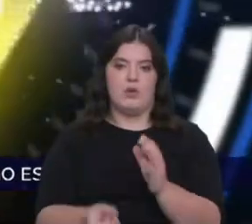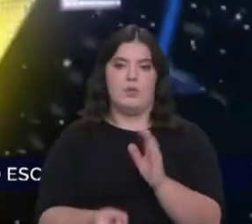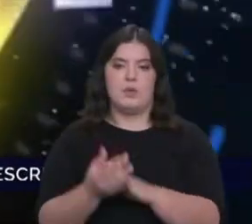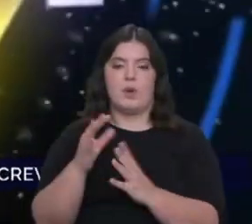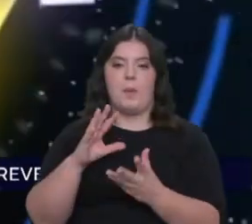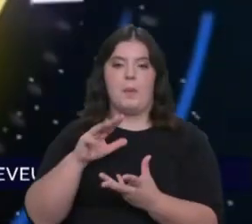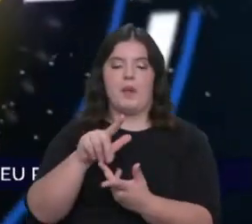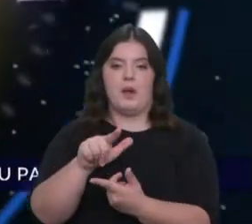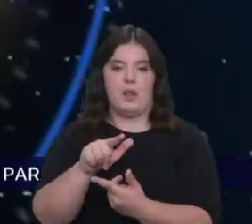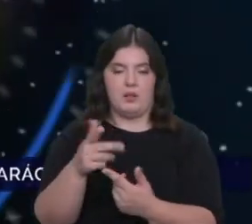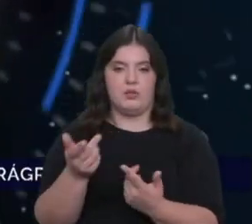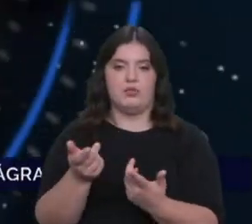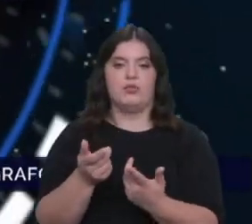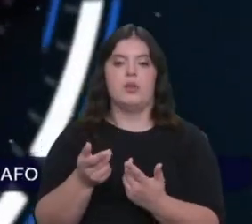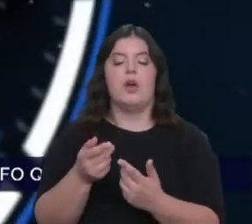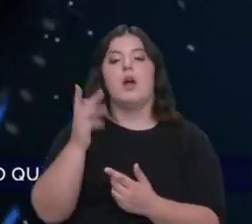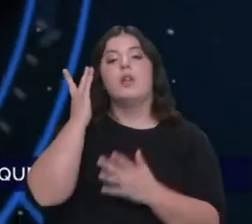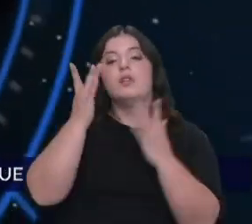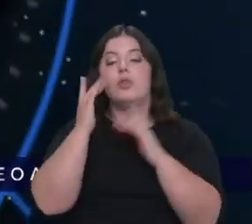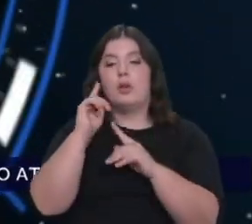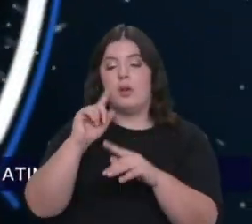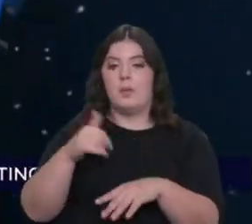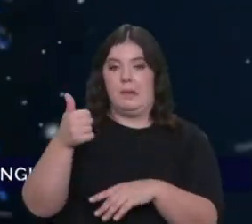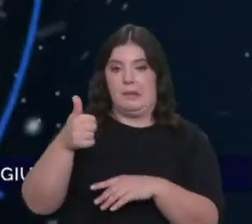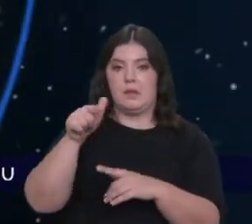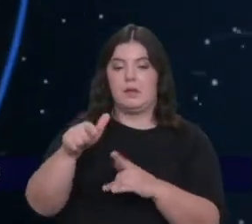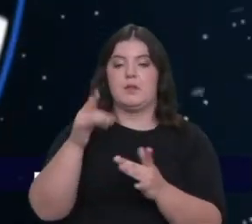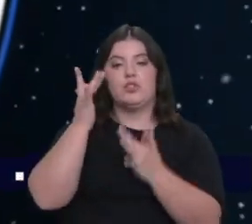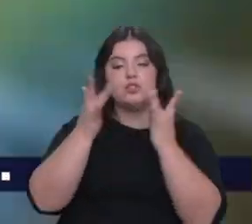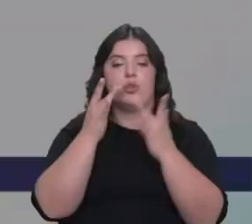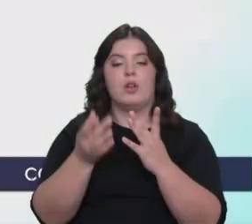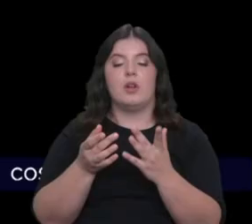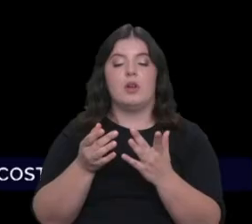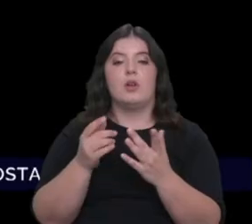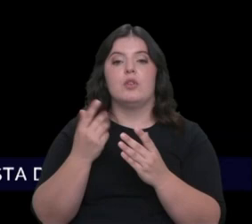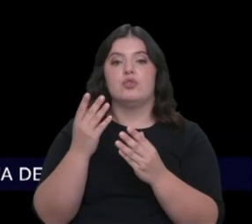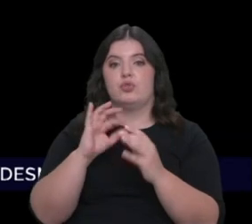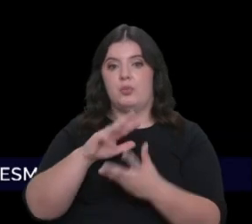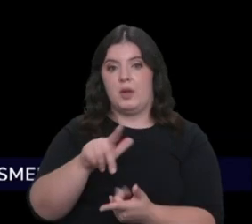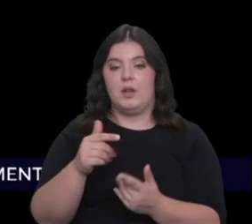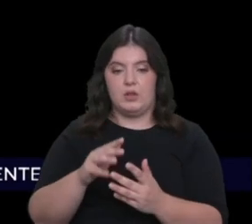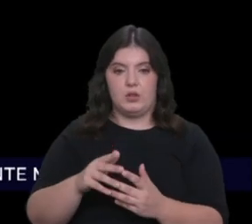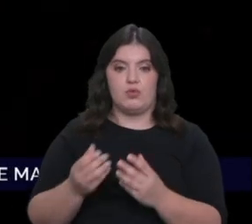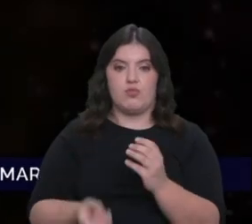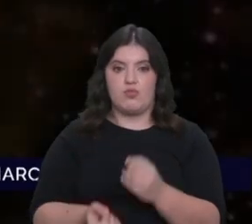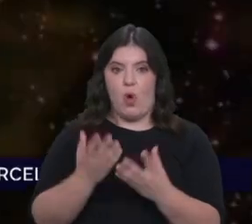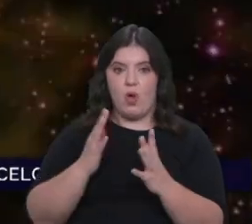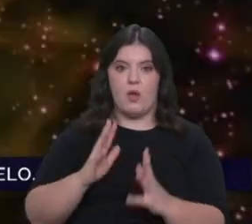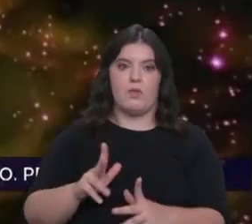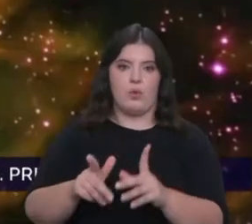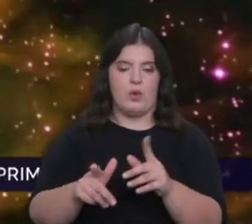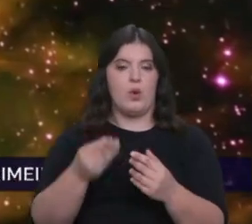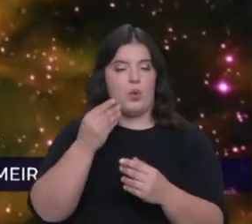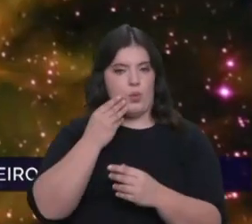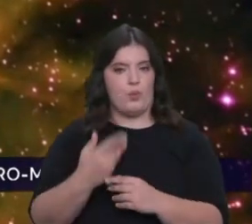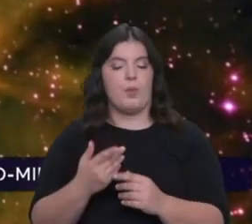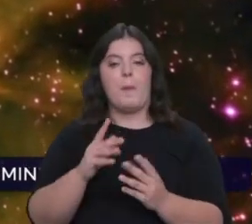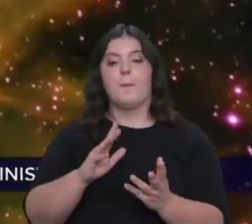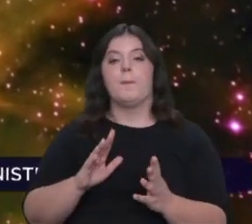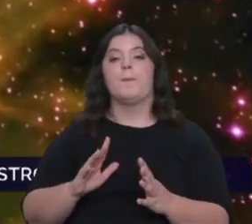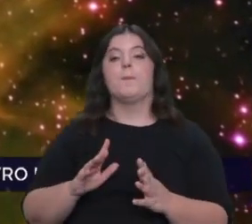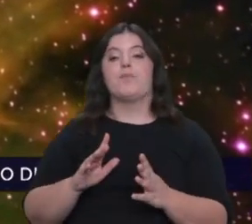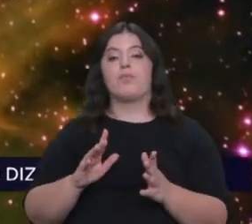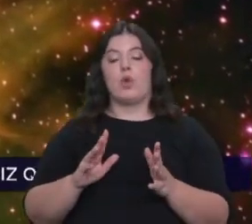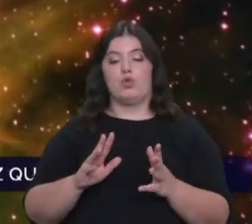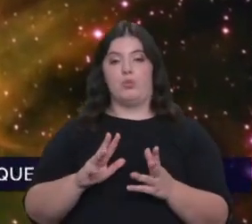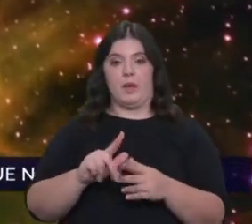planetas. Há uma teoria dominante que explica como é que os planetas surgiram e evoluem ao longo do tempo, e que diz mais ou menos o seguinte, os planetas e as estrelas